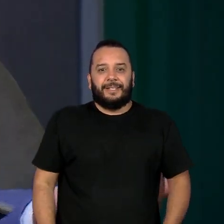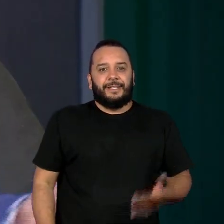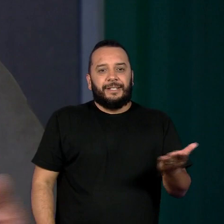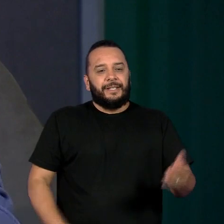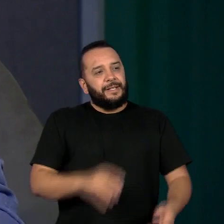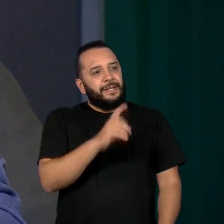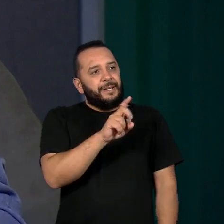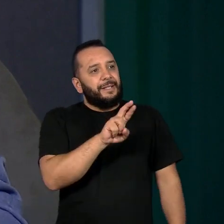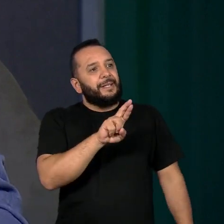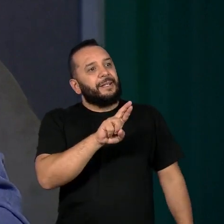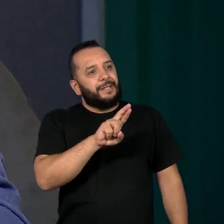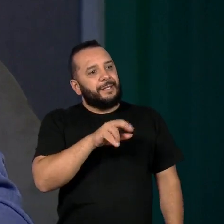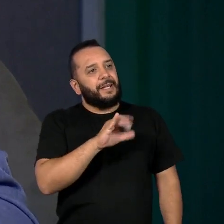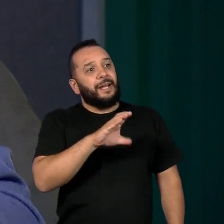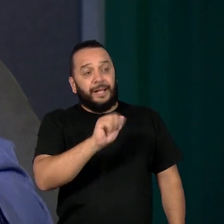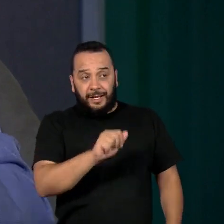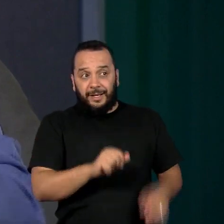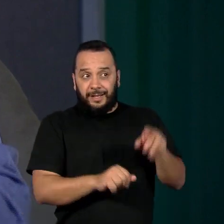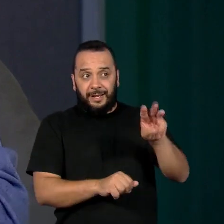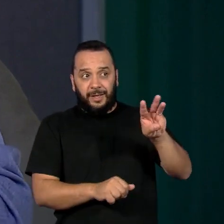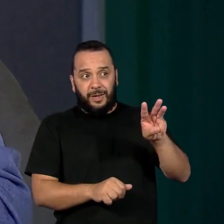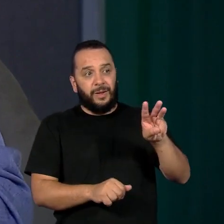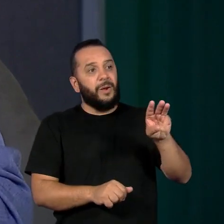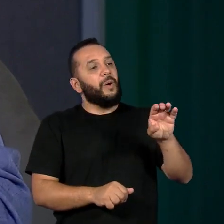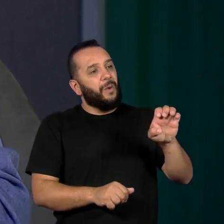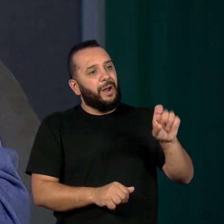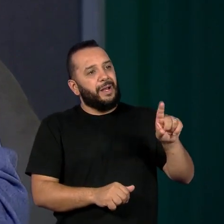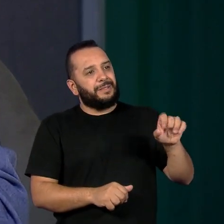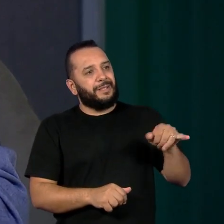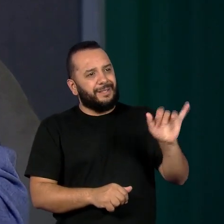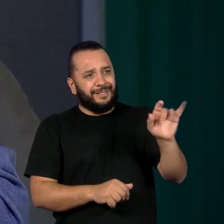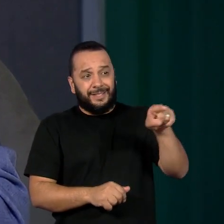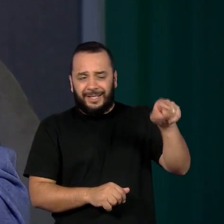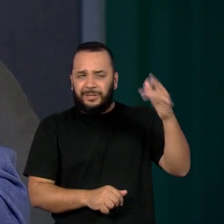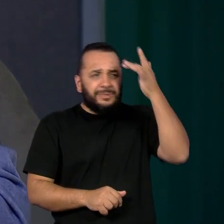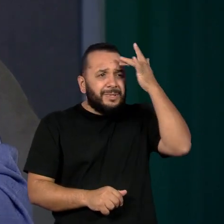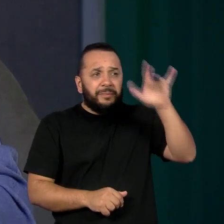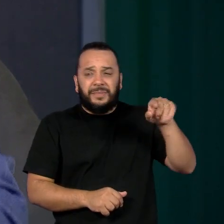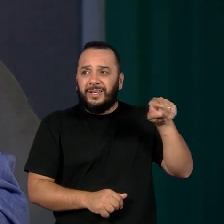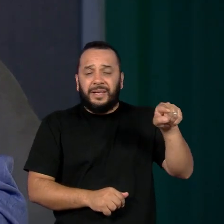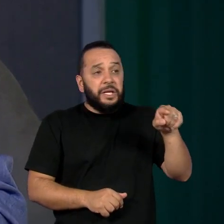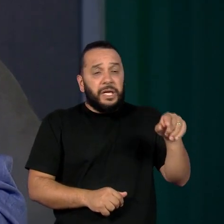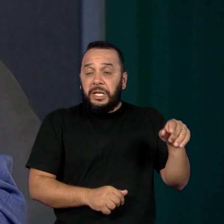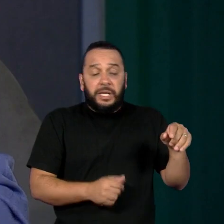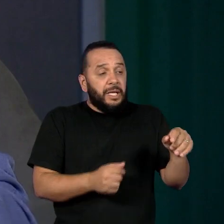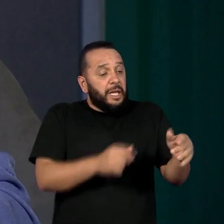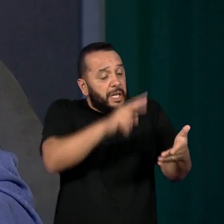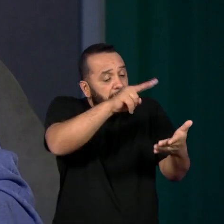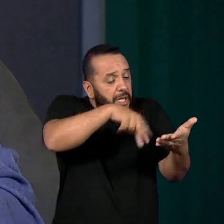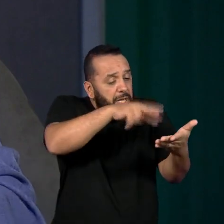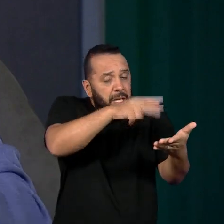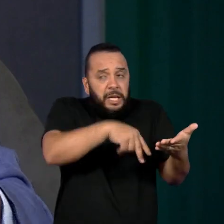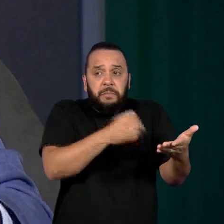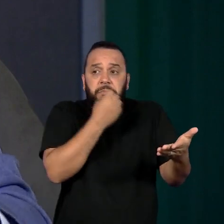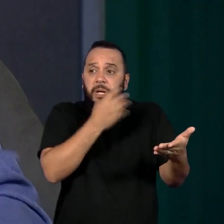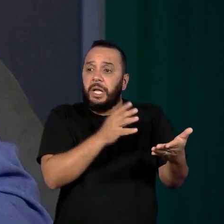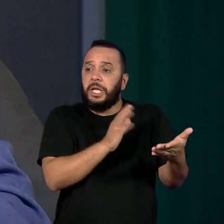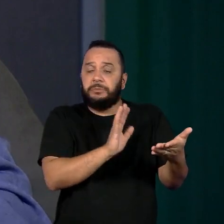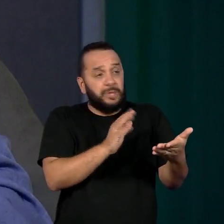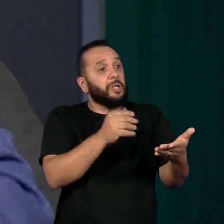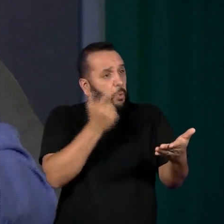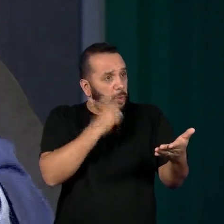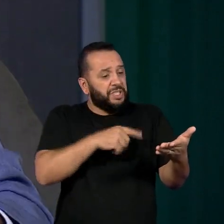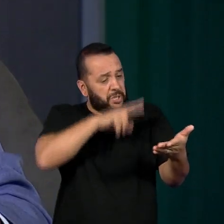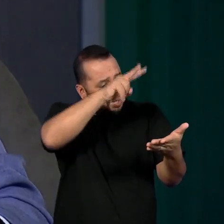o Wesley está dizendo para a gente que ele nem acreditava que pudesse ser um bom leitor. E depois ele se surpreende